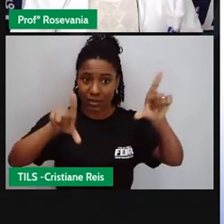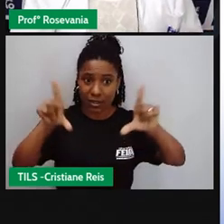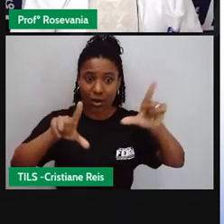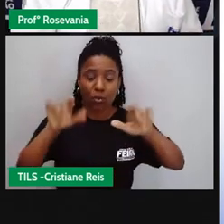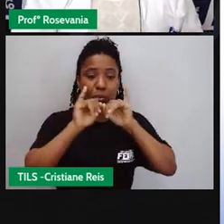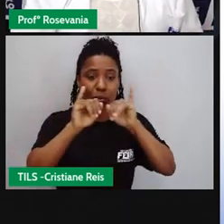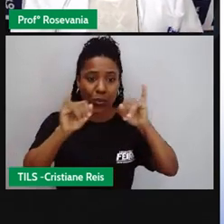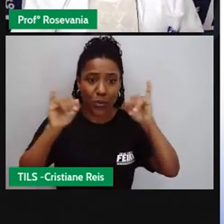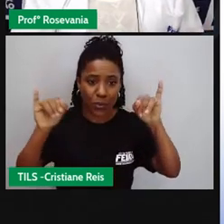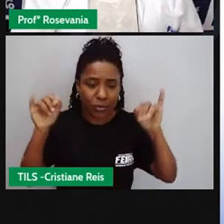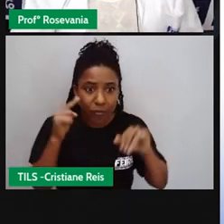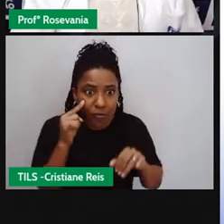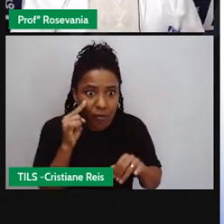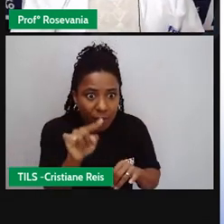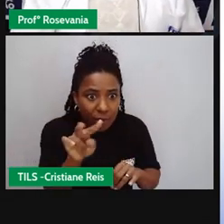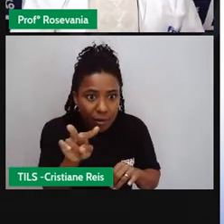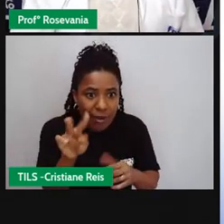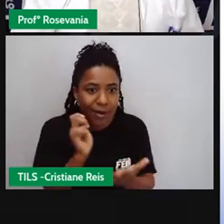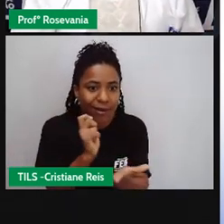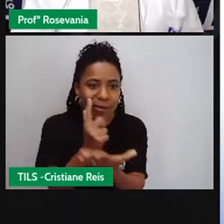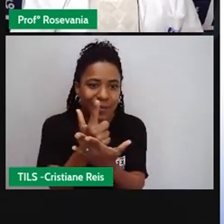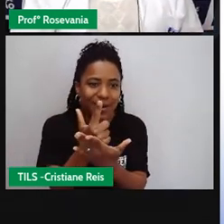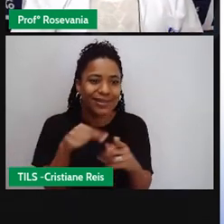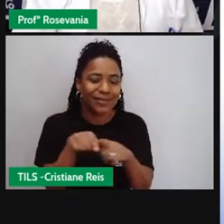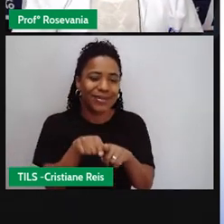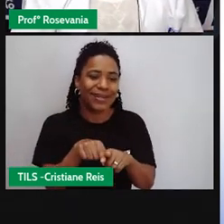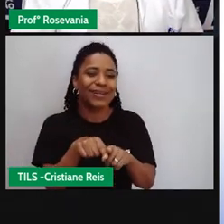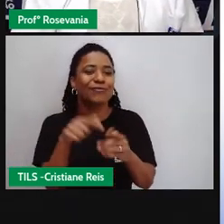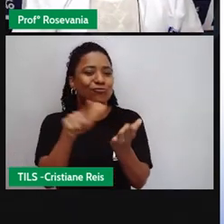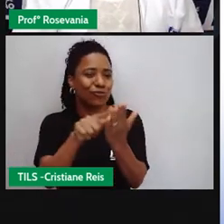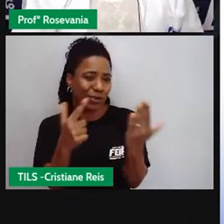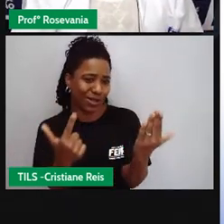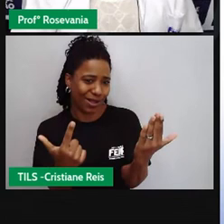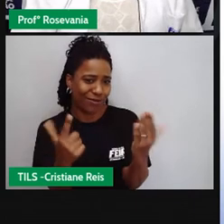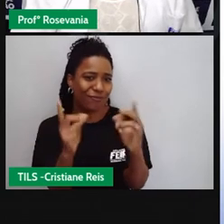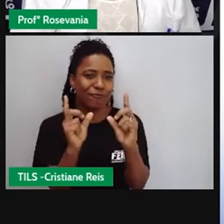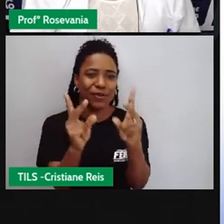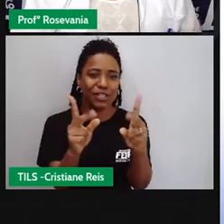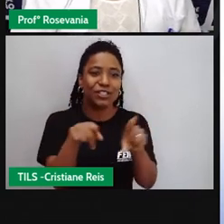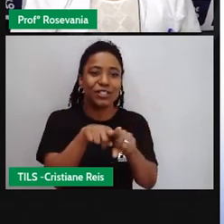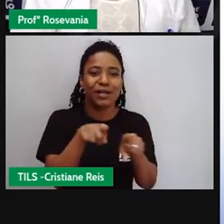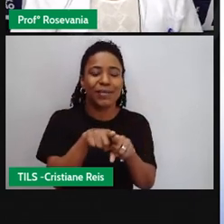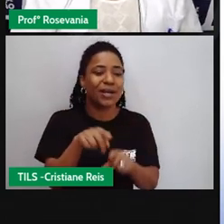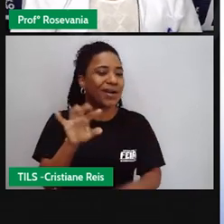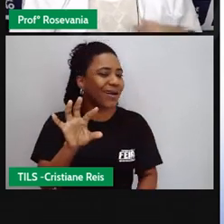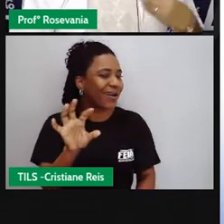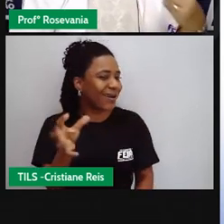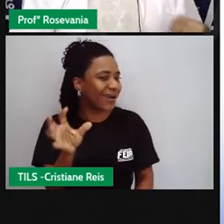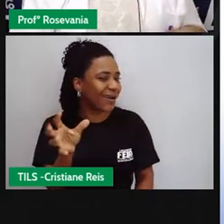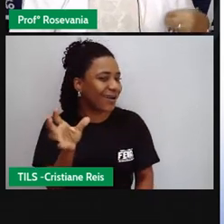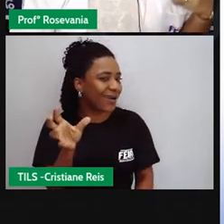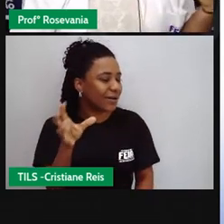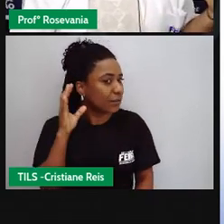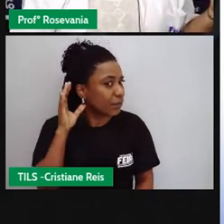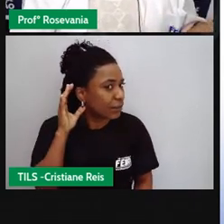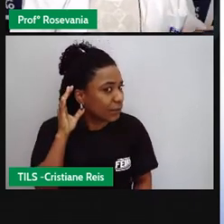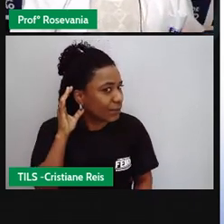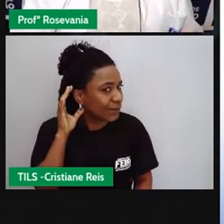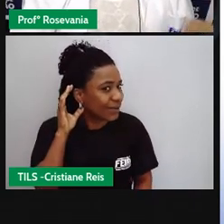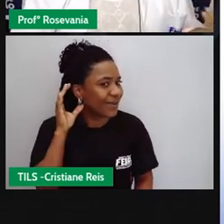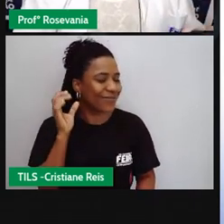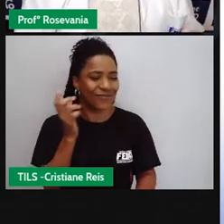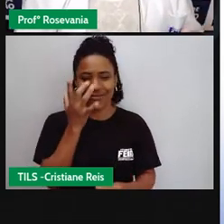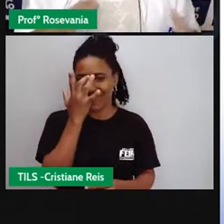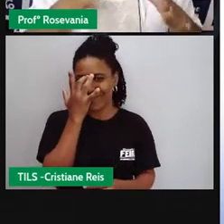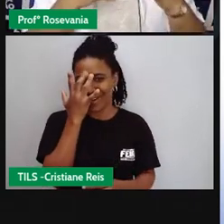botando também as propagandas no rádio mas essa forma que hoje utilizando a internet é a mais comum e ela mudou completamente